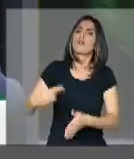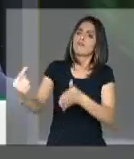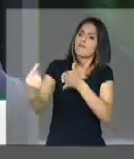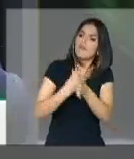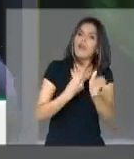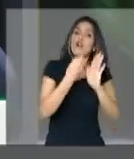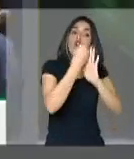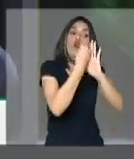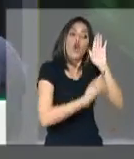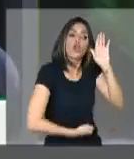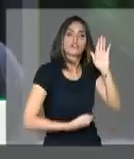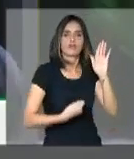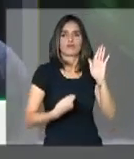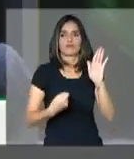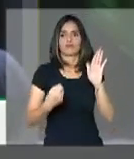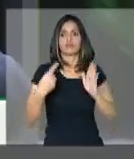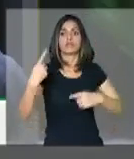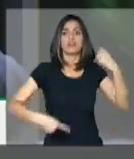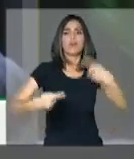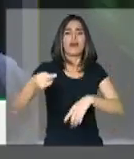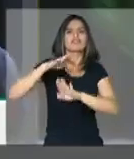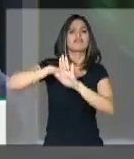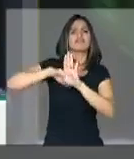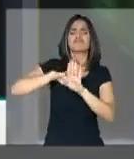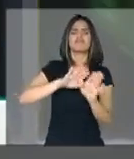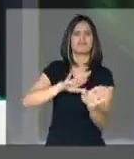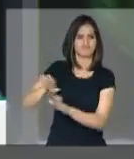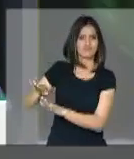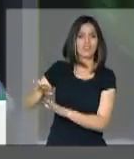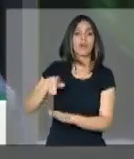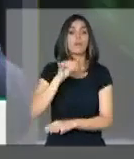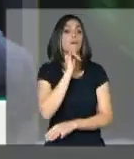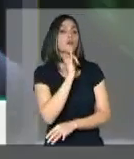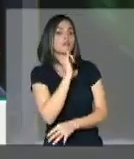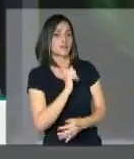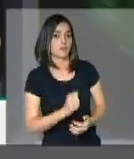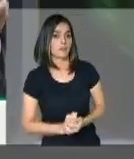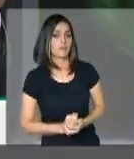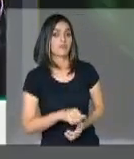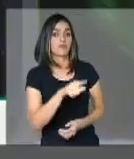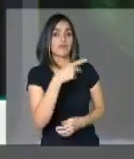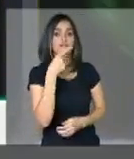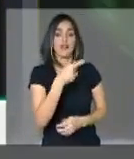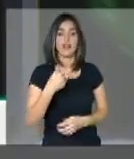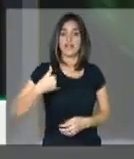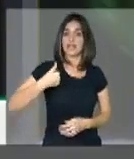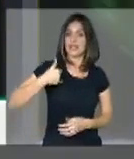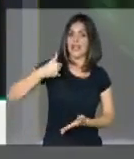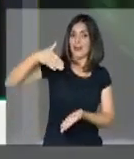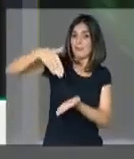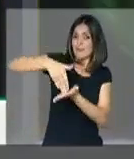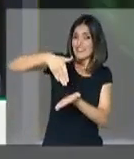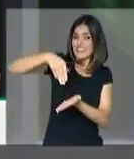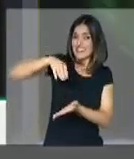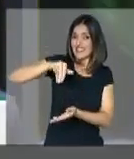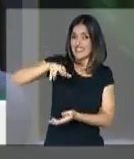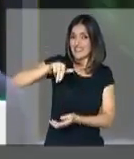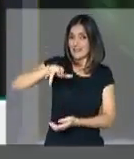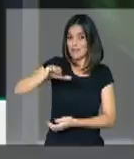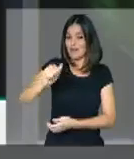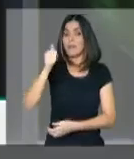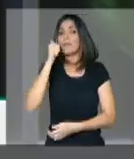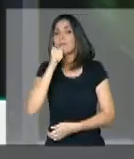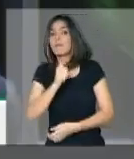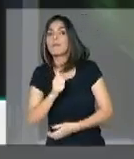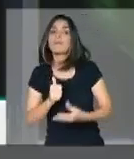conteúdo, fugindo desse debate ideológico. Por exemplo, quando você diz que tem uma idade mínima para homens